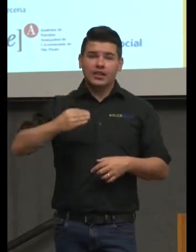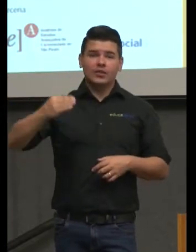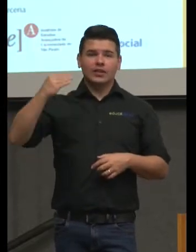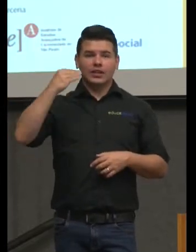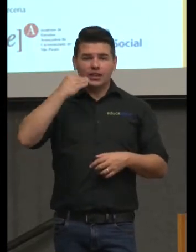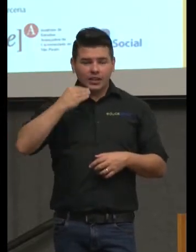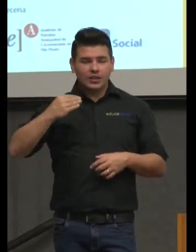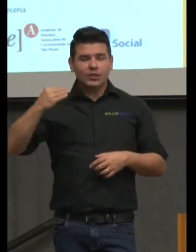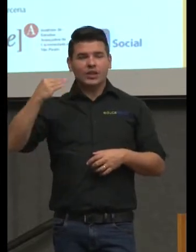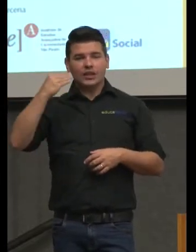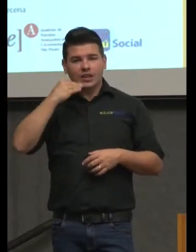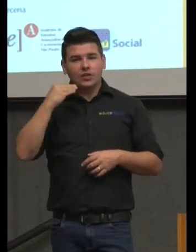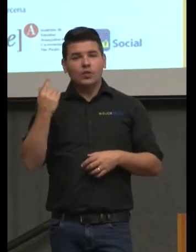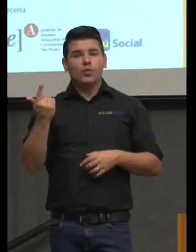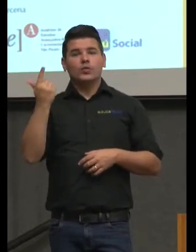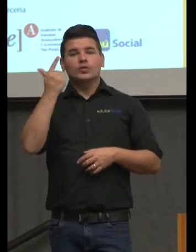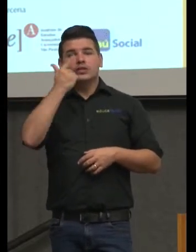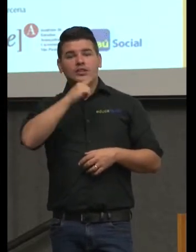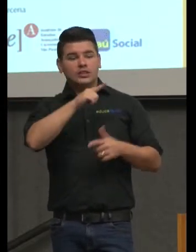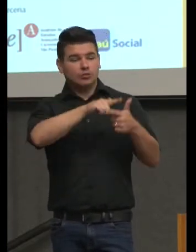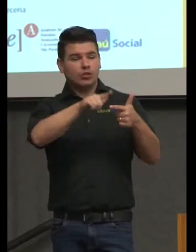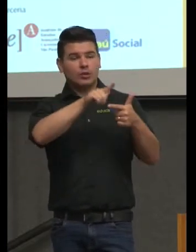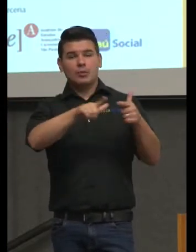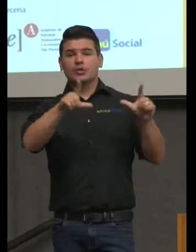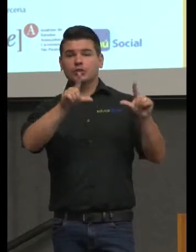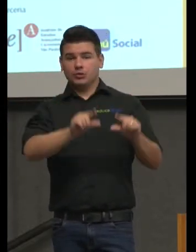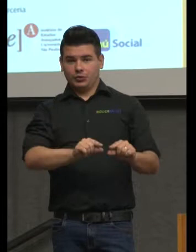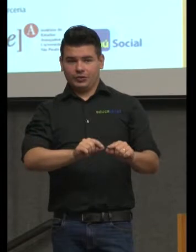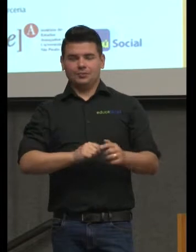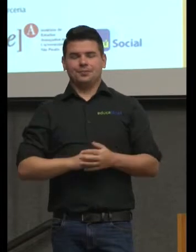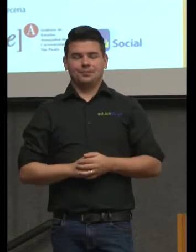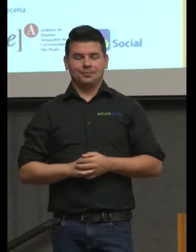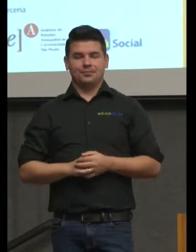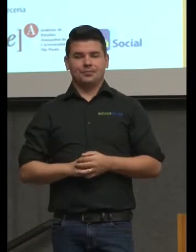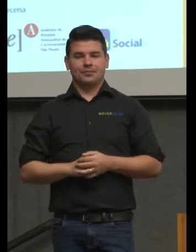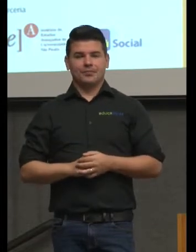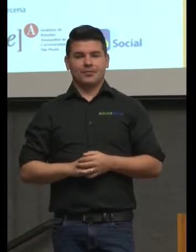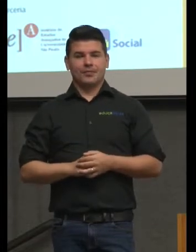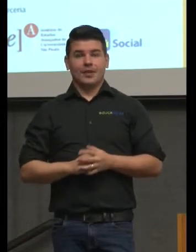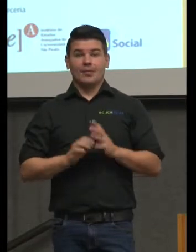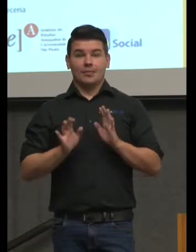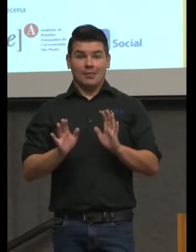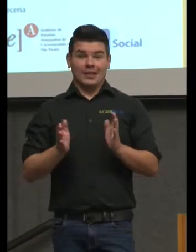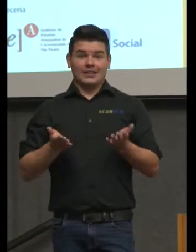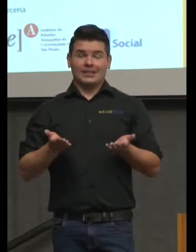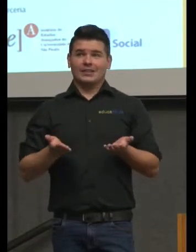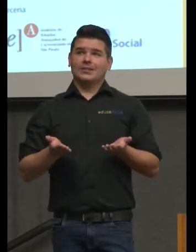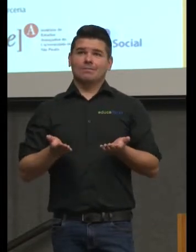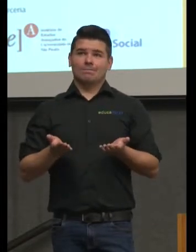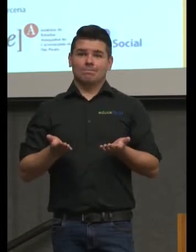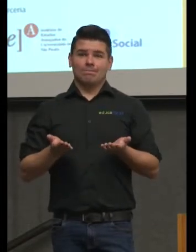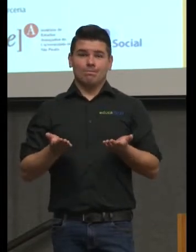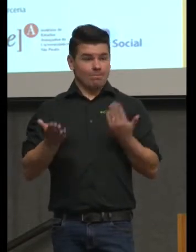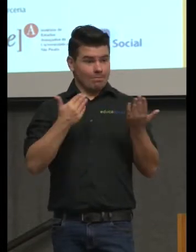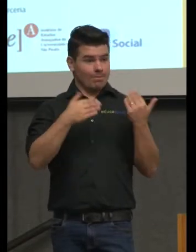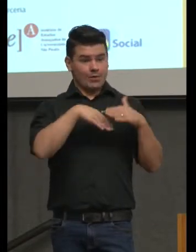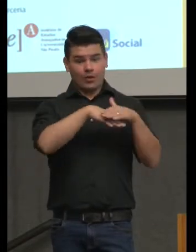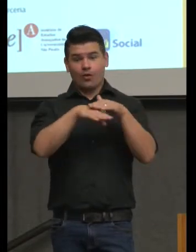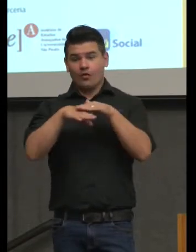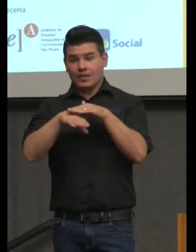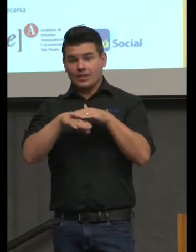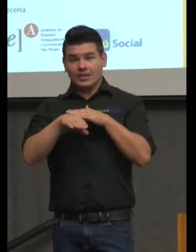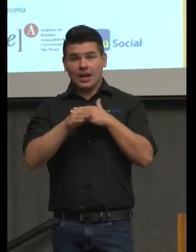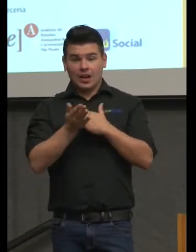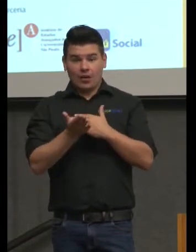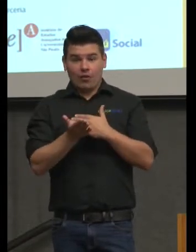de encarar esses problemas agora começar uma conversa uma palestra